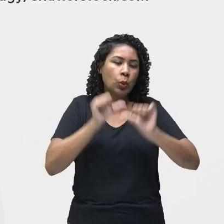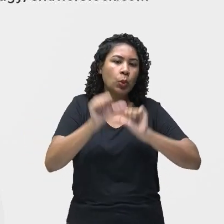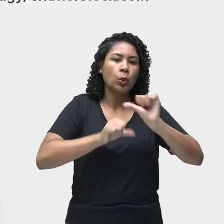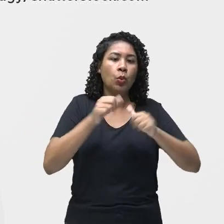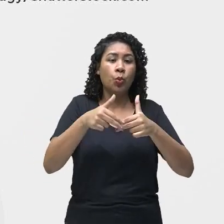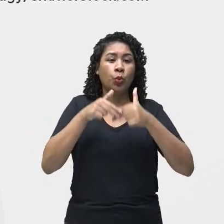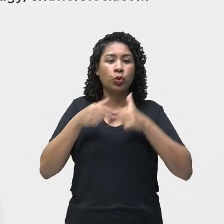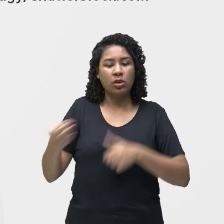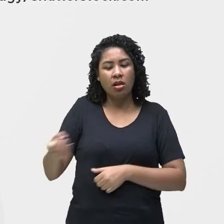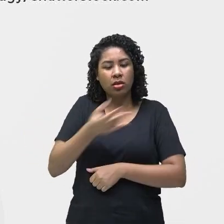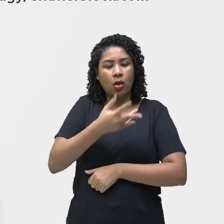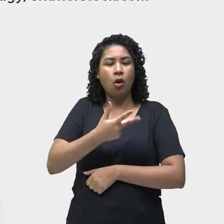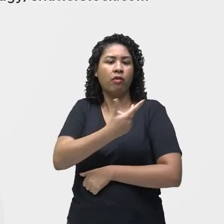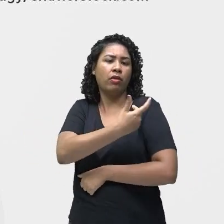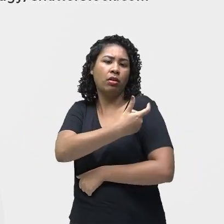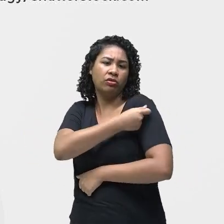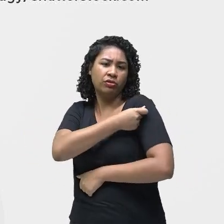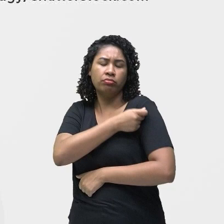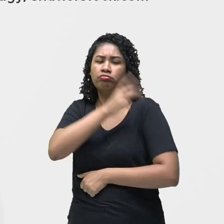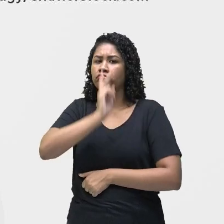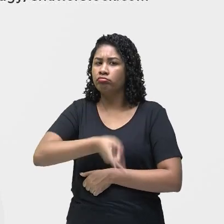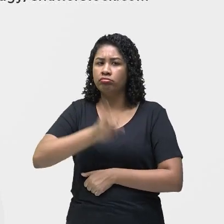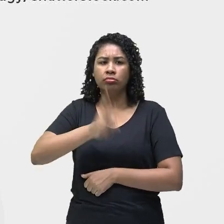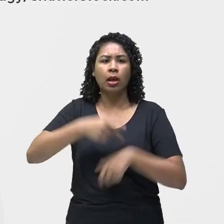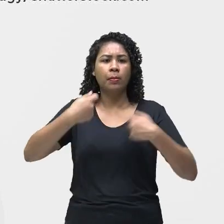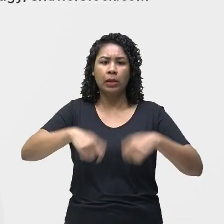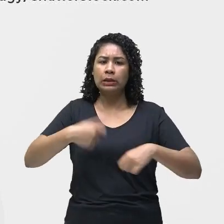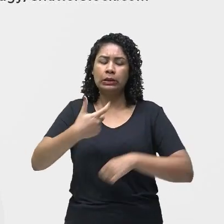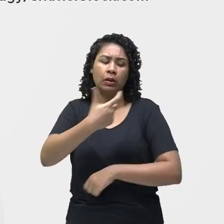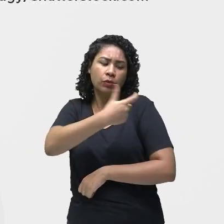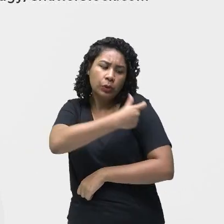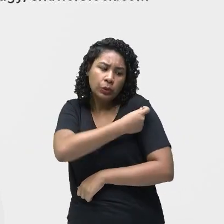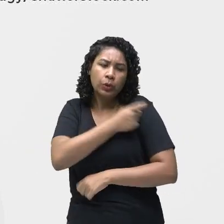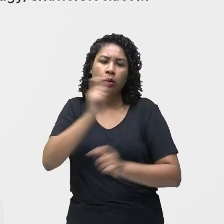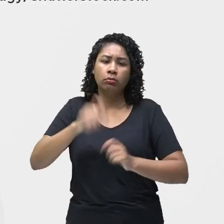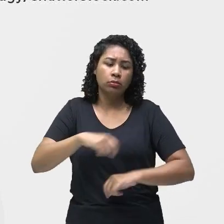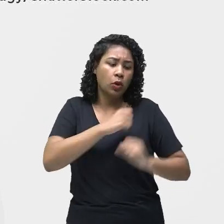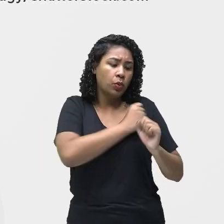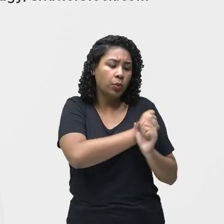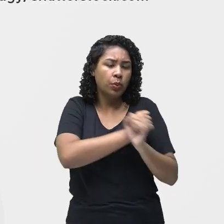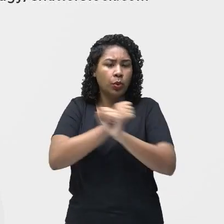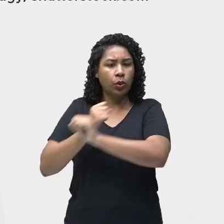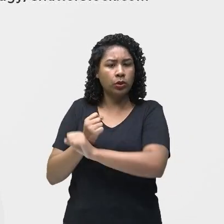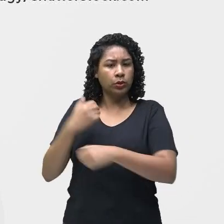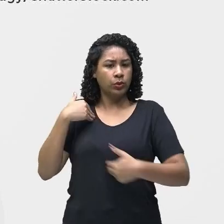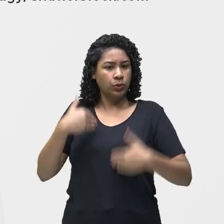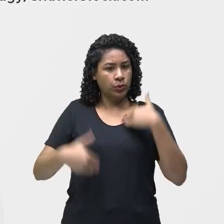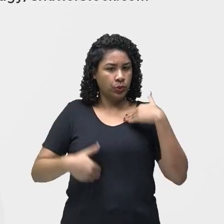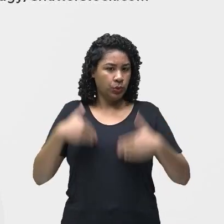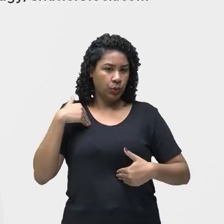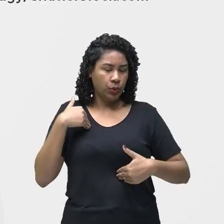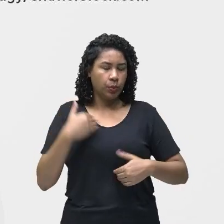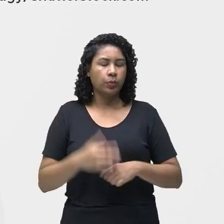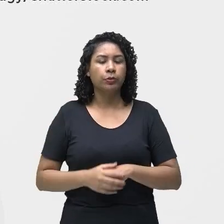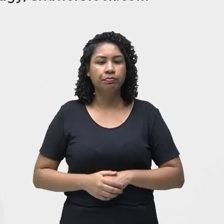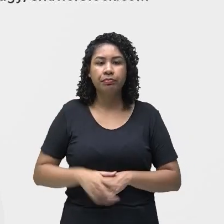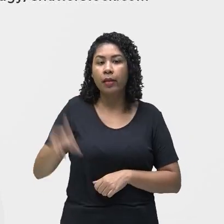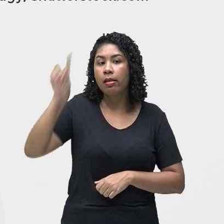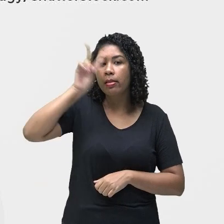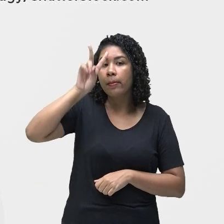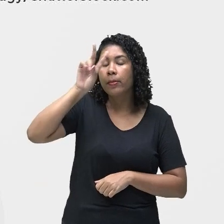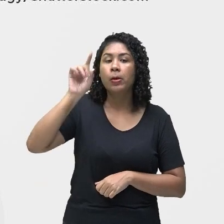nova vacina e, novamente, você toma vacina e fica imunizado. E relembrando pra vocês,